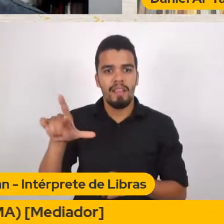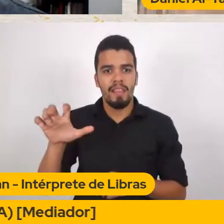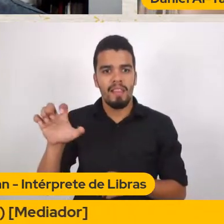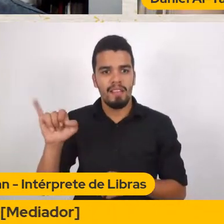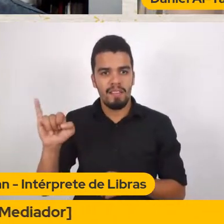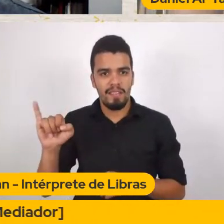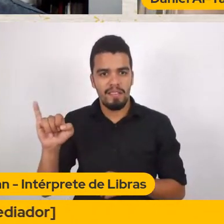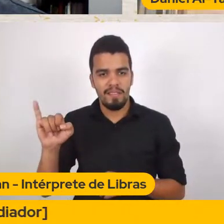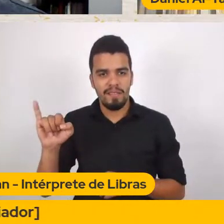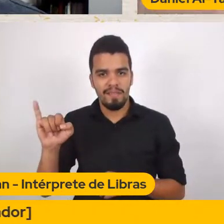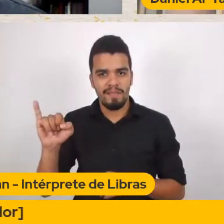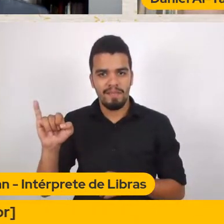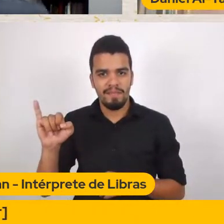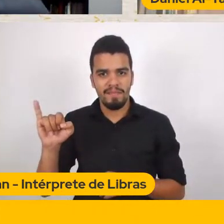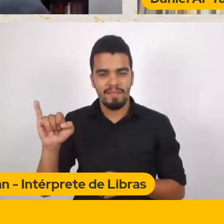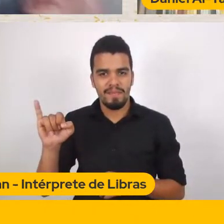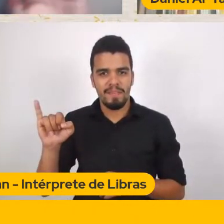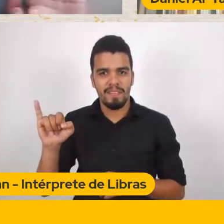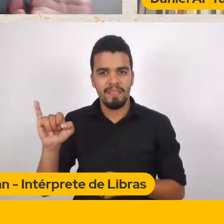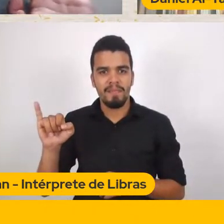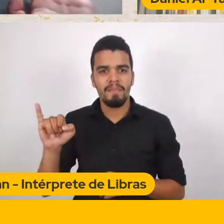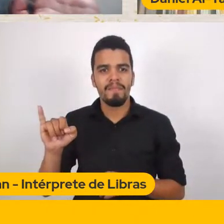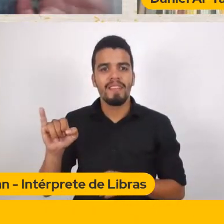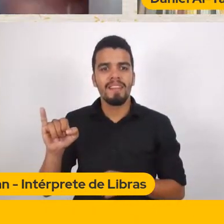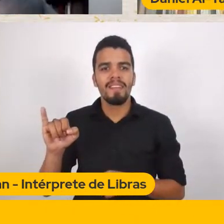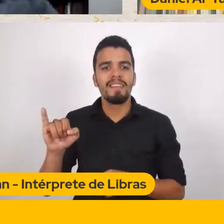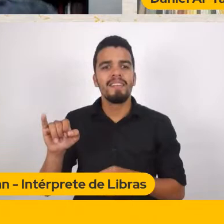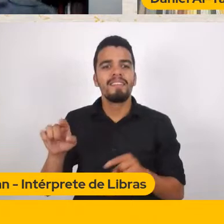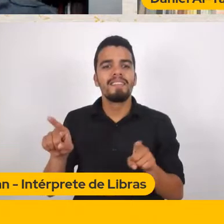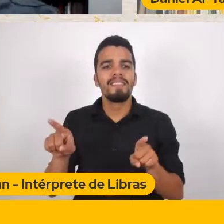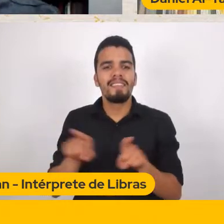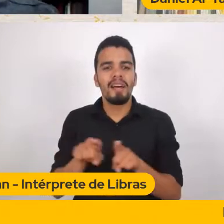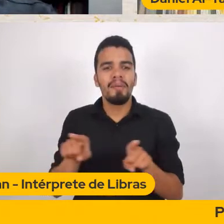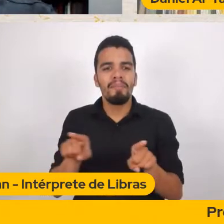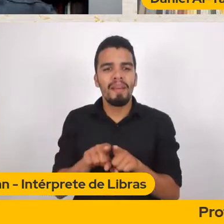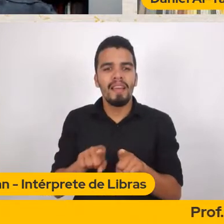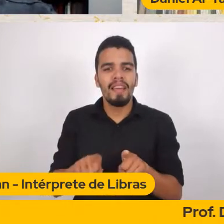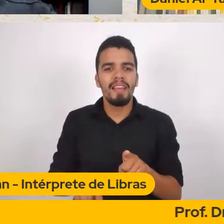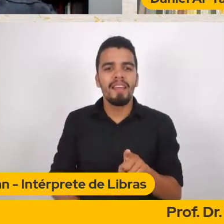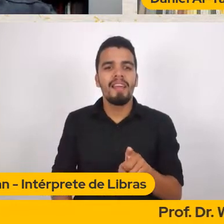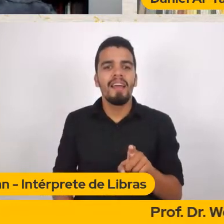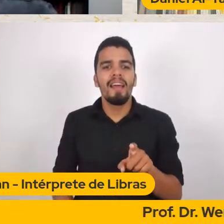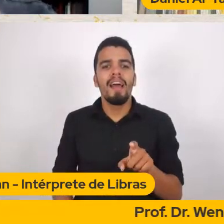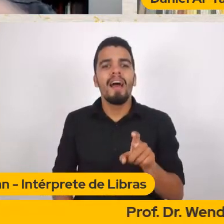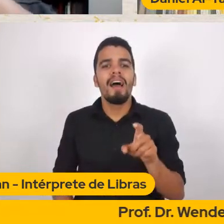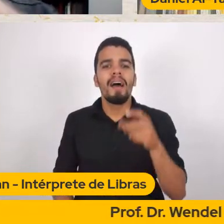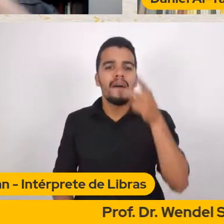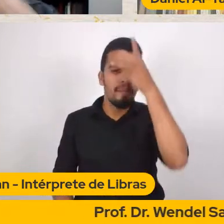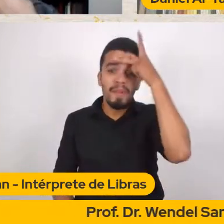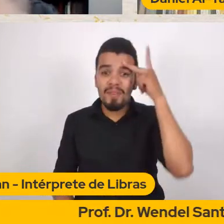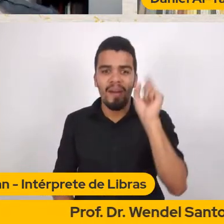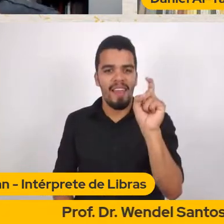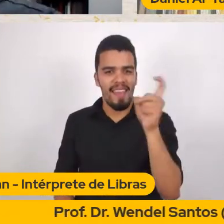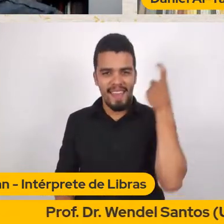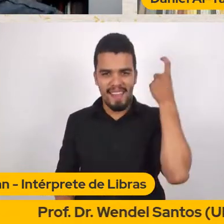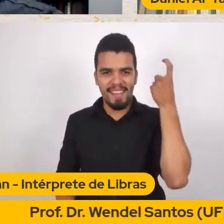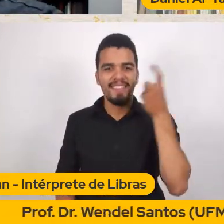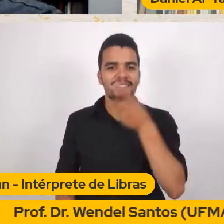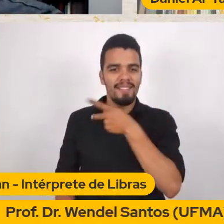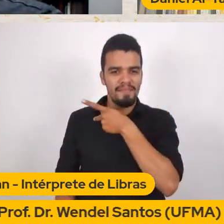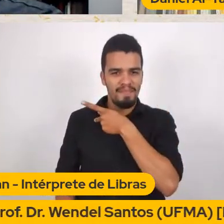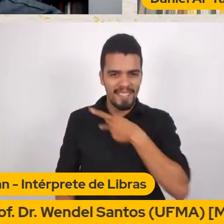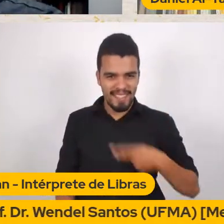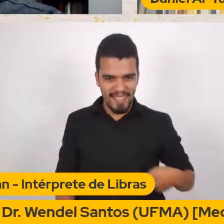Não fala o nome Não fala o nome O outro imbecil Pronto O inelegível O inelegível Pronto